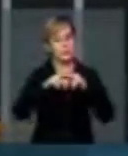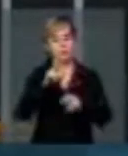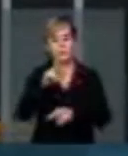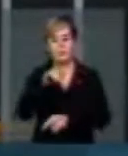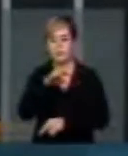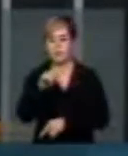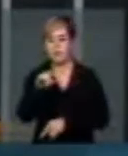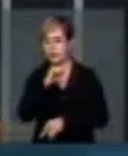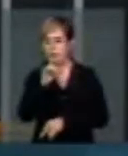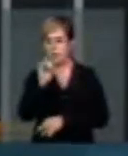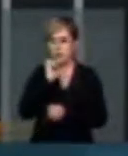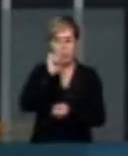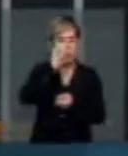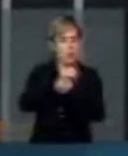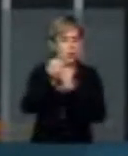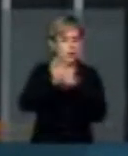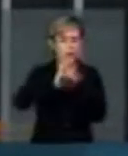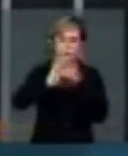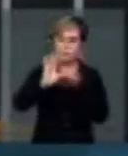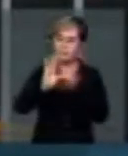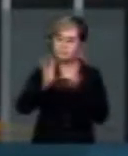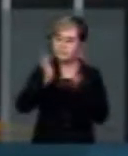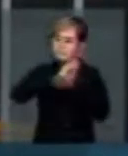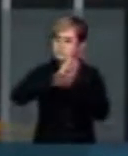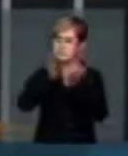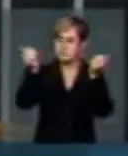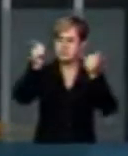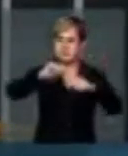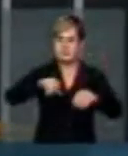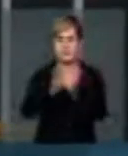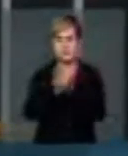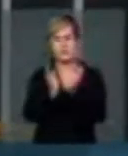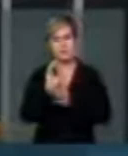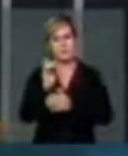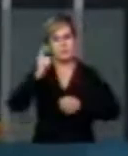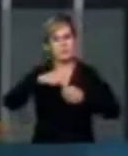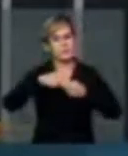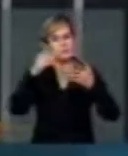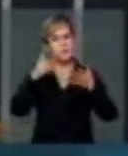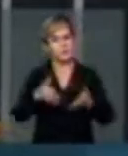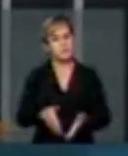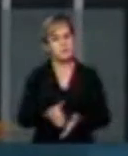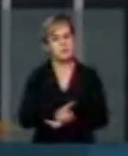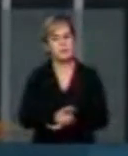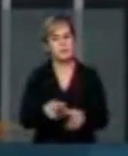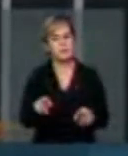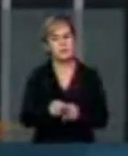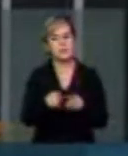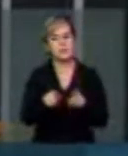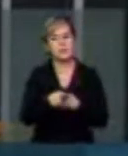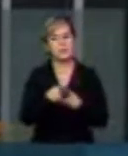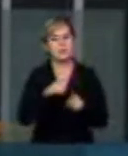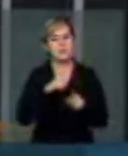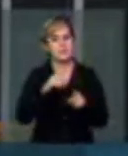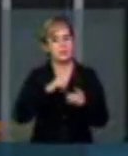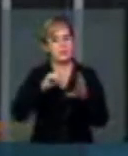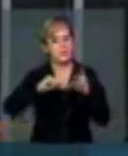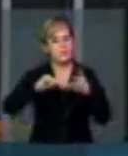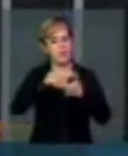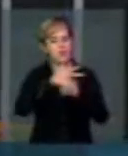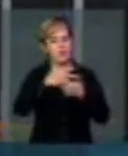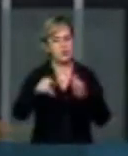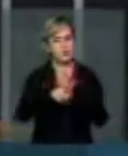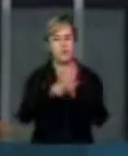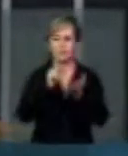União e que causou prejuízos irreparáveis aos participantes e dependentes do Airuso. Entre os itens que